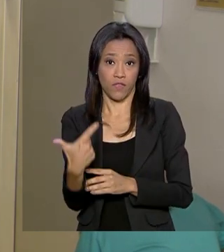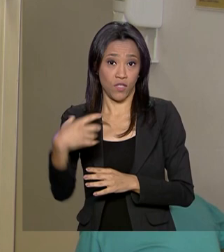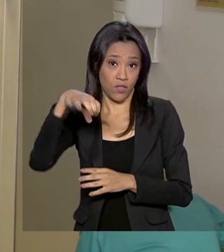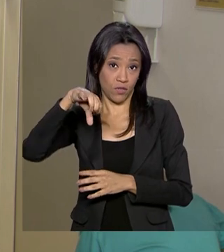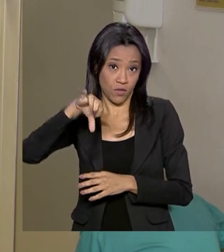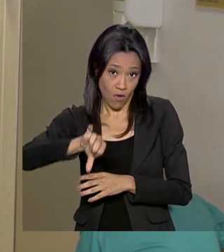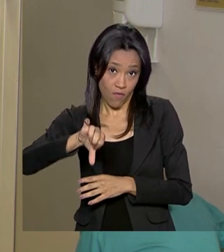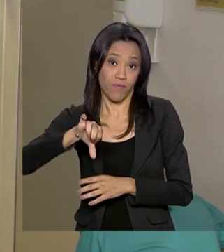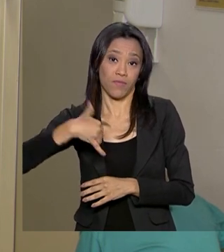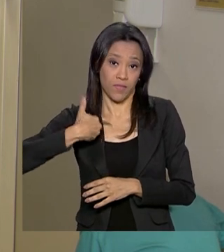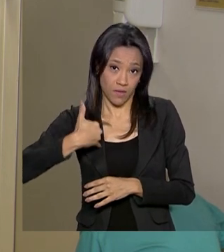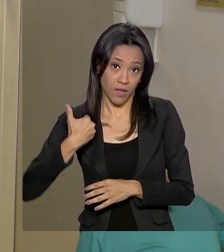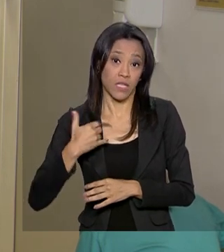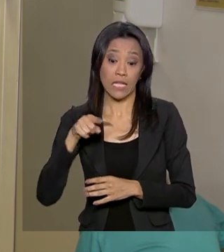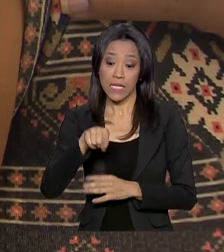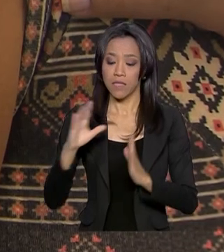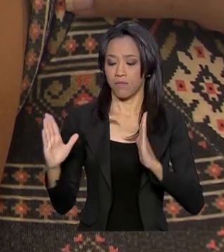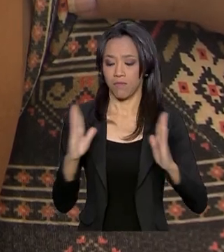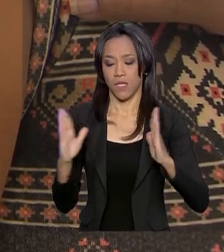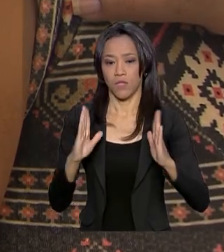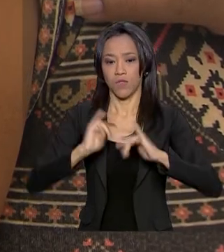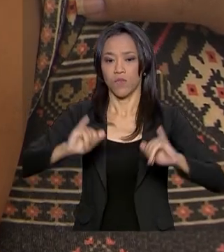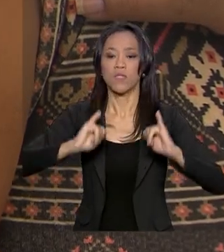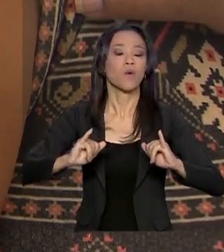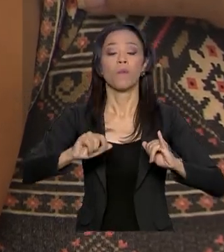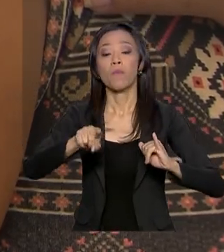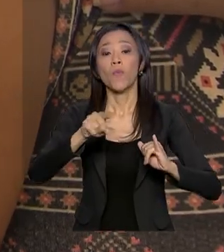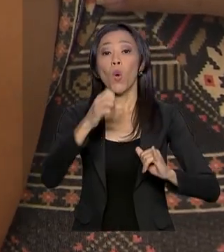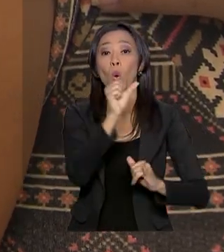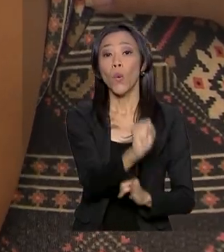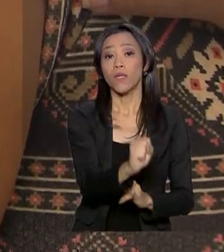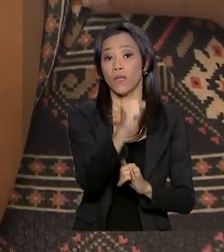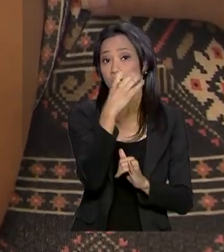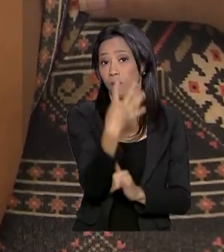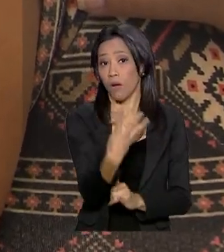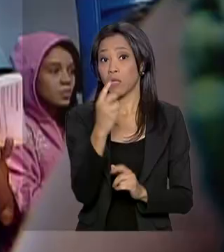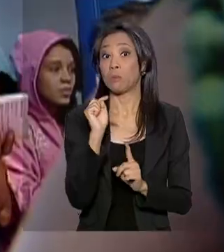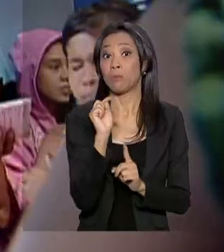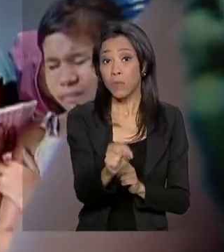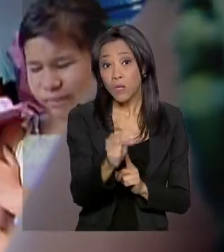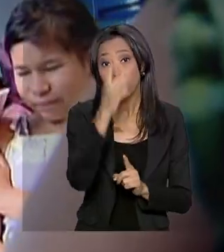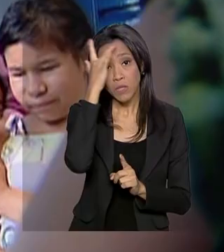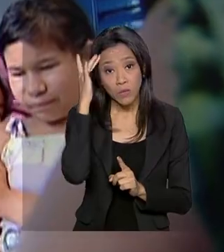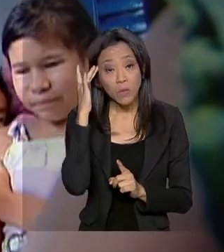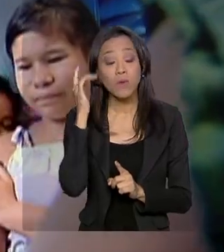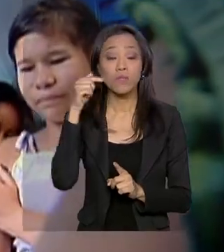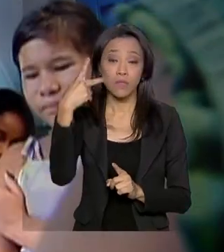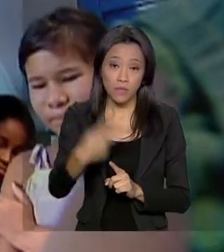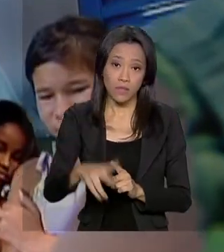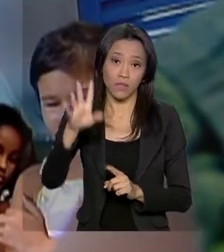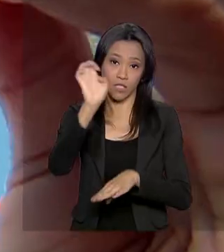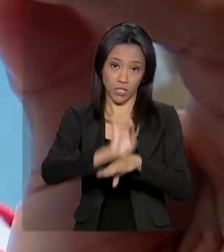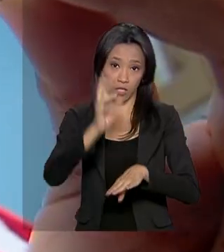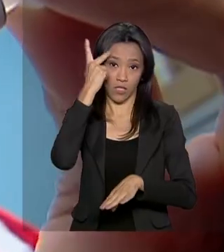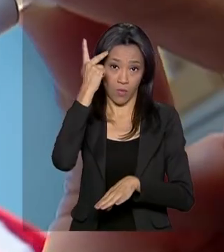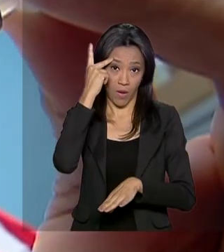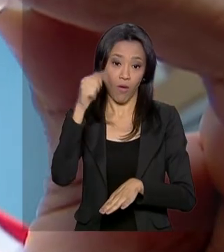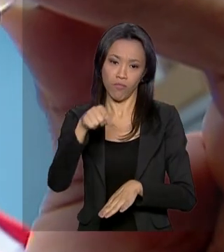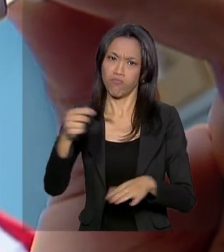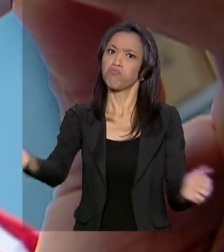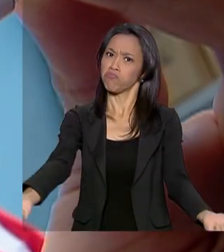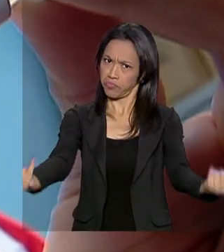de idade. Durante este período da campanha, oitenta e quatro mil pessoas aqui no estado de São Paulo, dessa faixa etária,